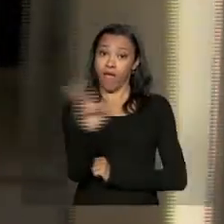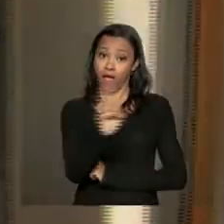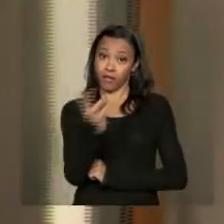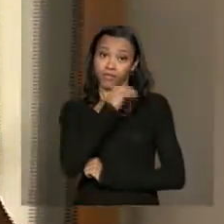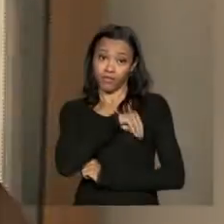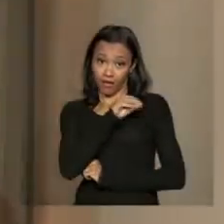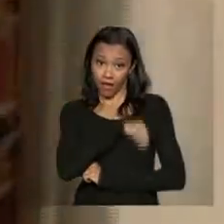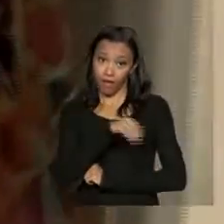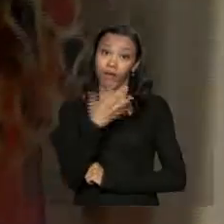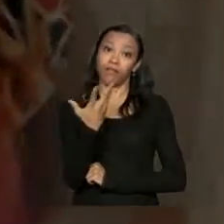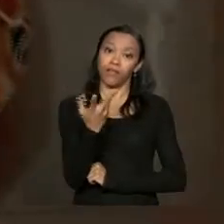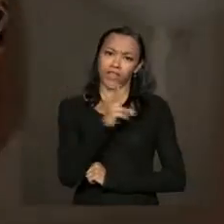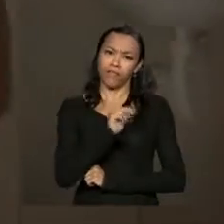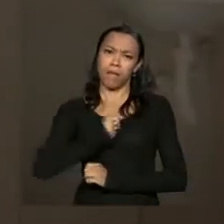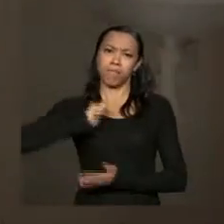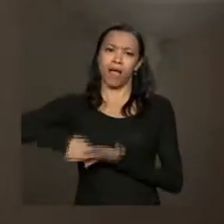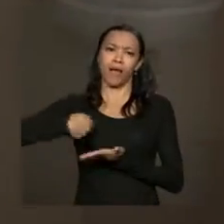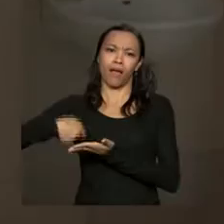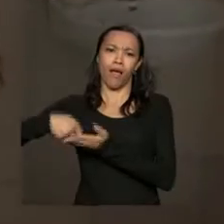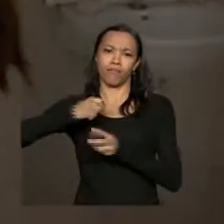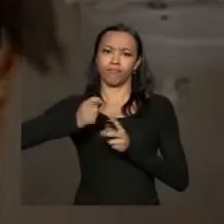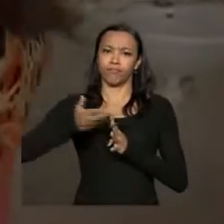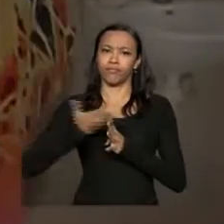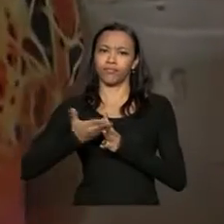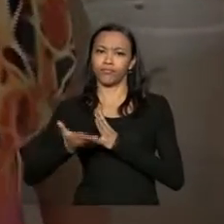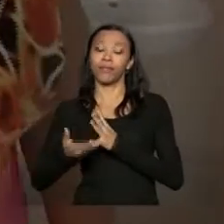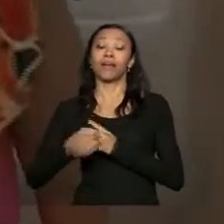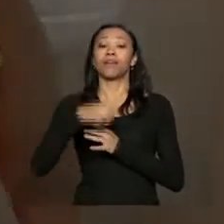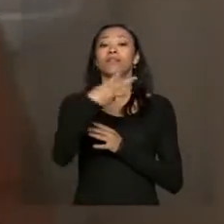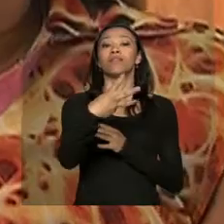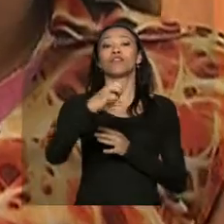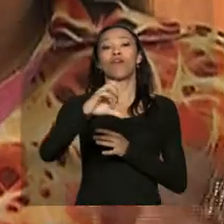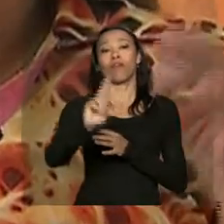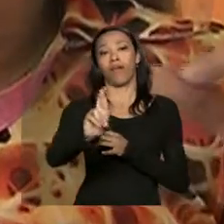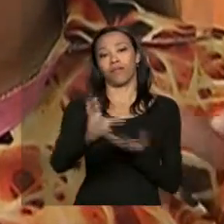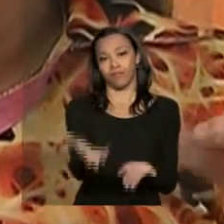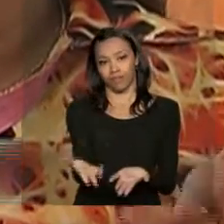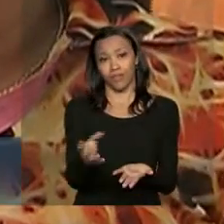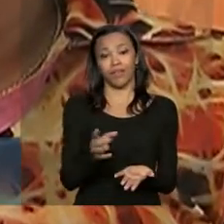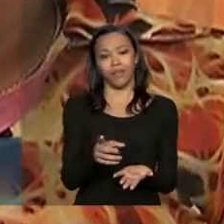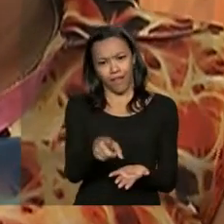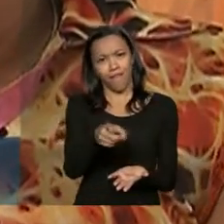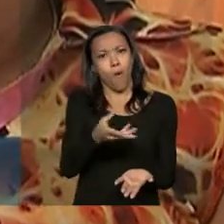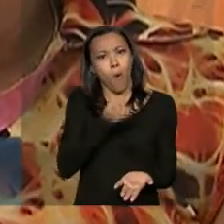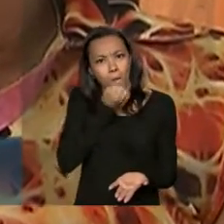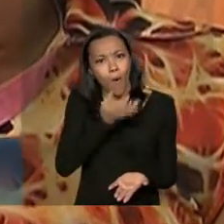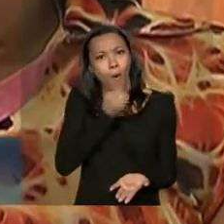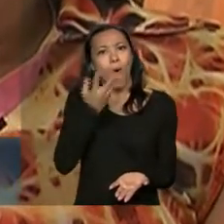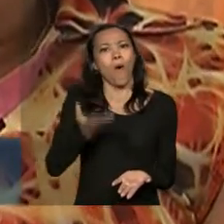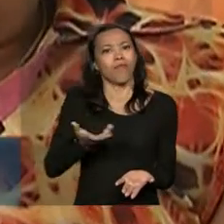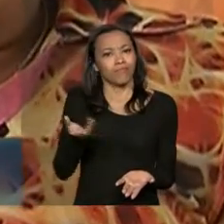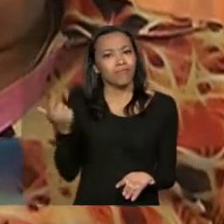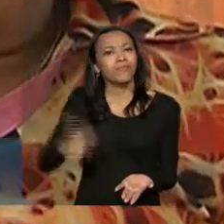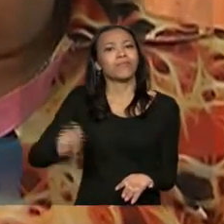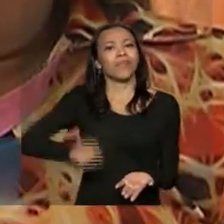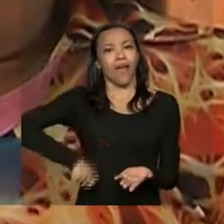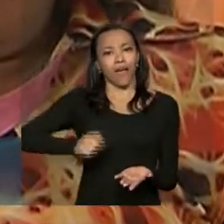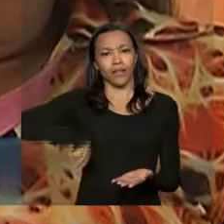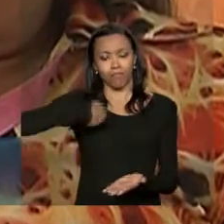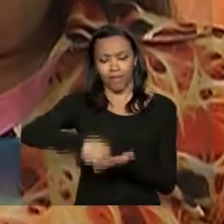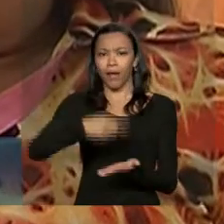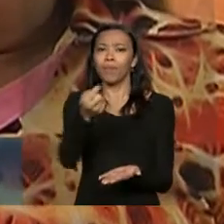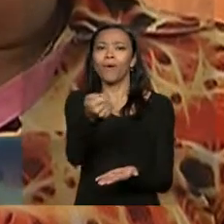a parcela mensal que vai pagar pelo imóvel é de R$ 39. Vai sobrar no orçamento, né? Porque a gente vai pagar